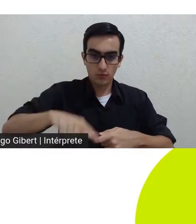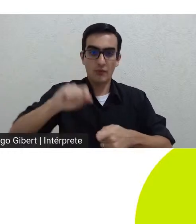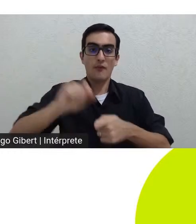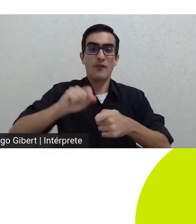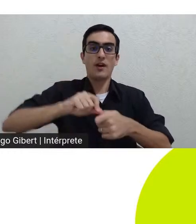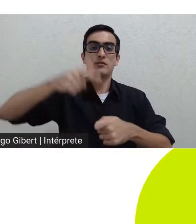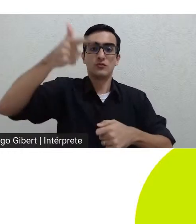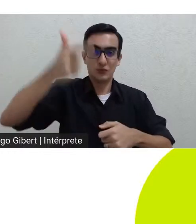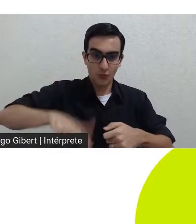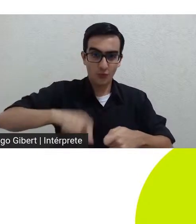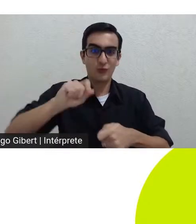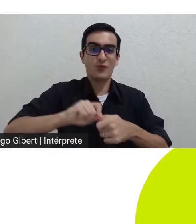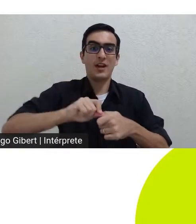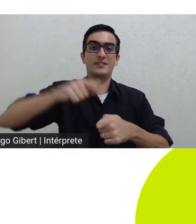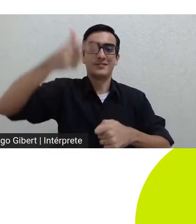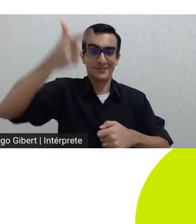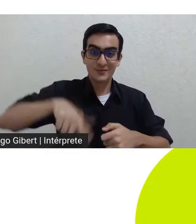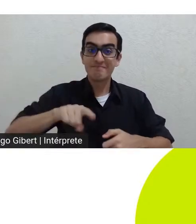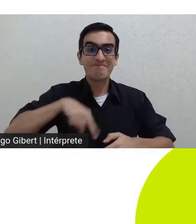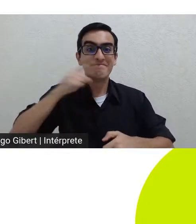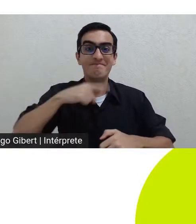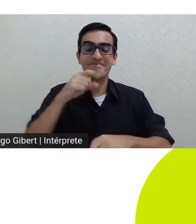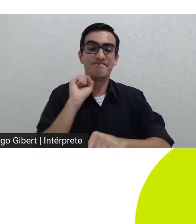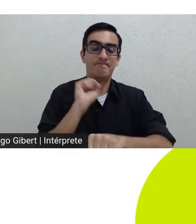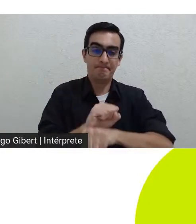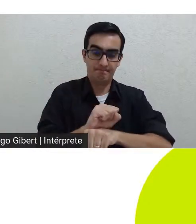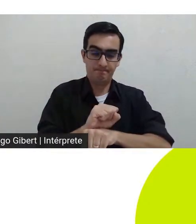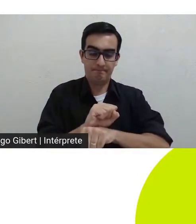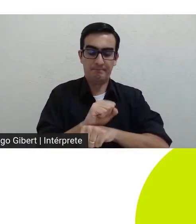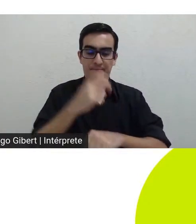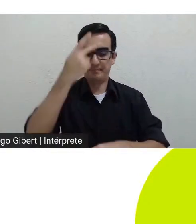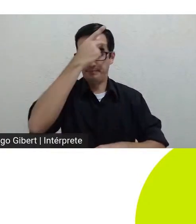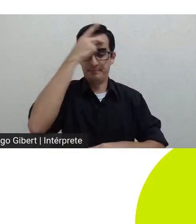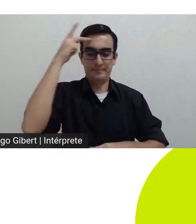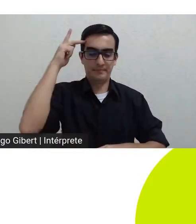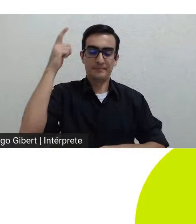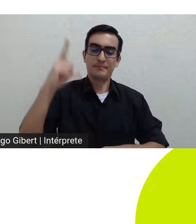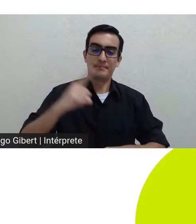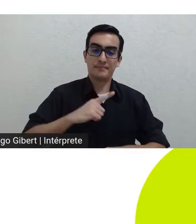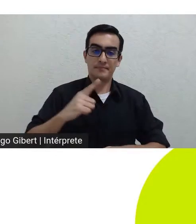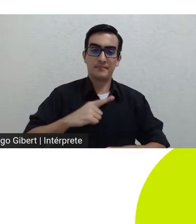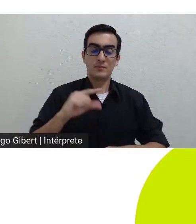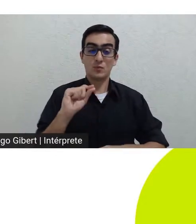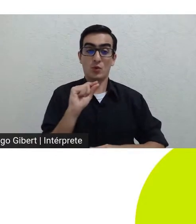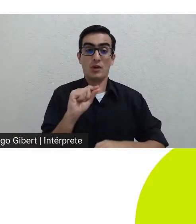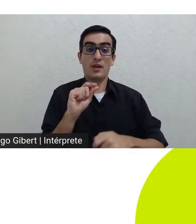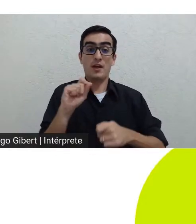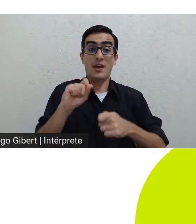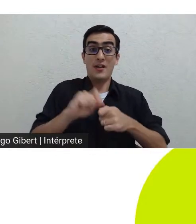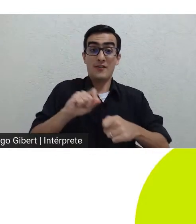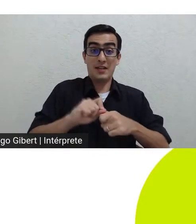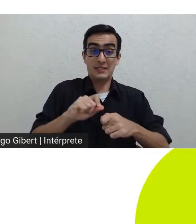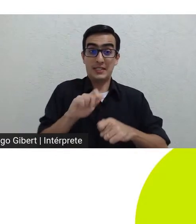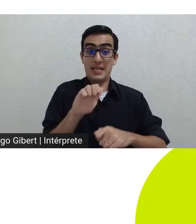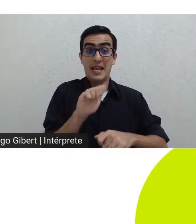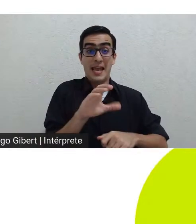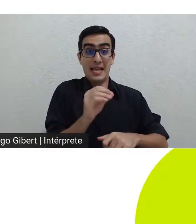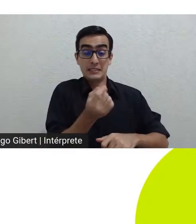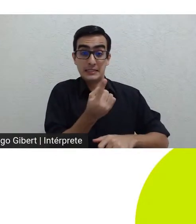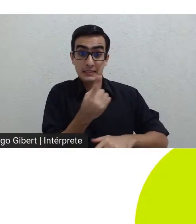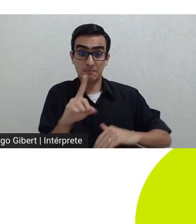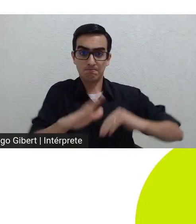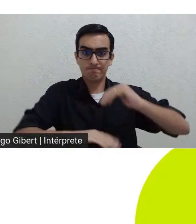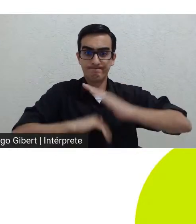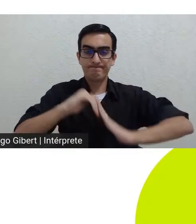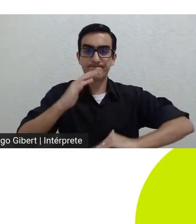atos compulsivos do neurótico obsessivo a compulsão neste caso não poderia ser